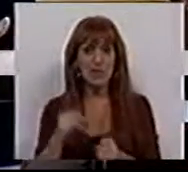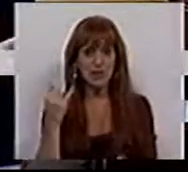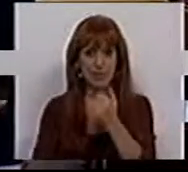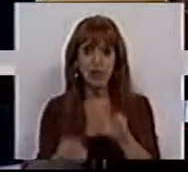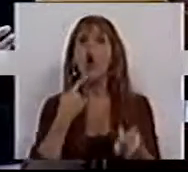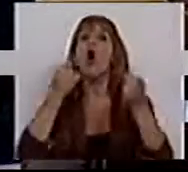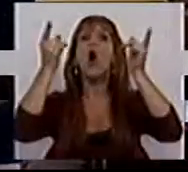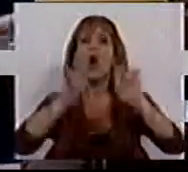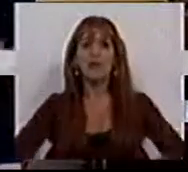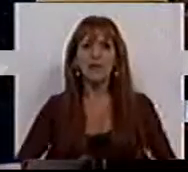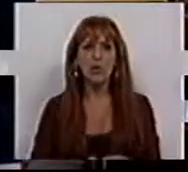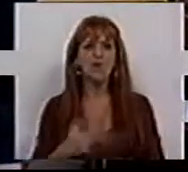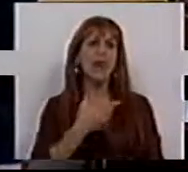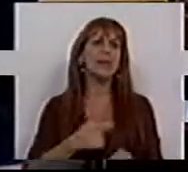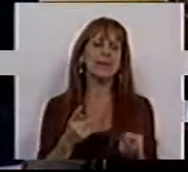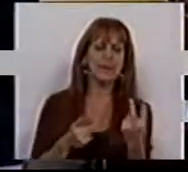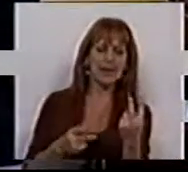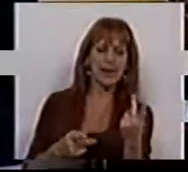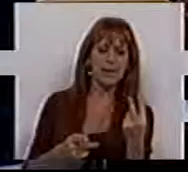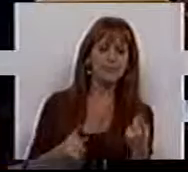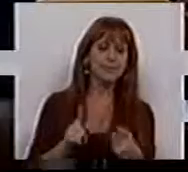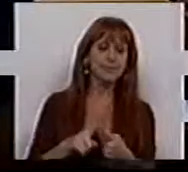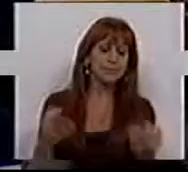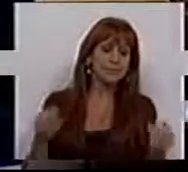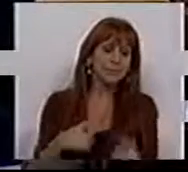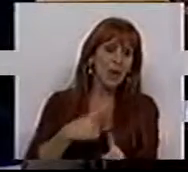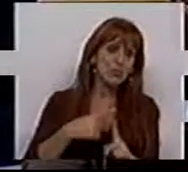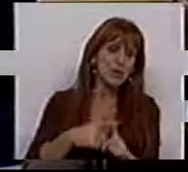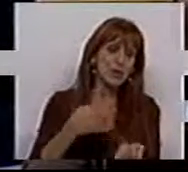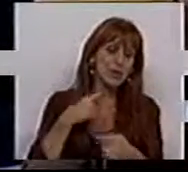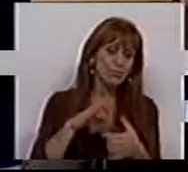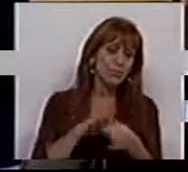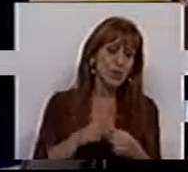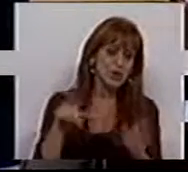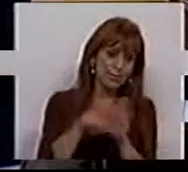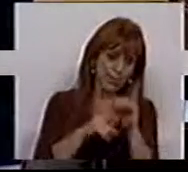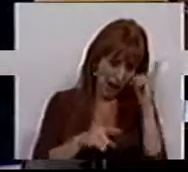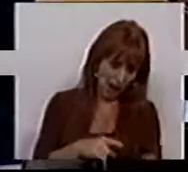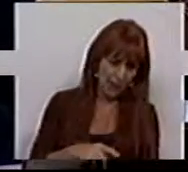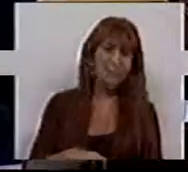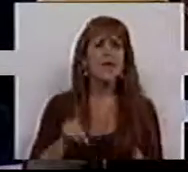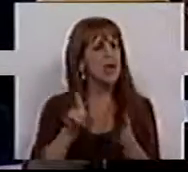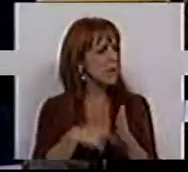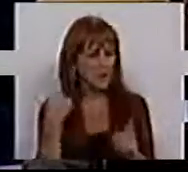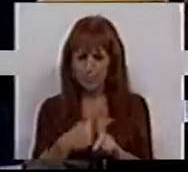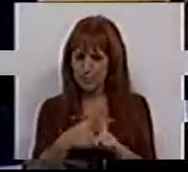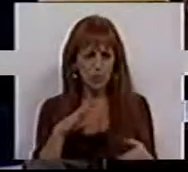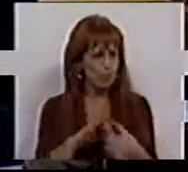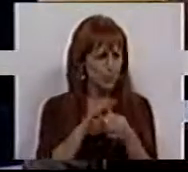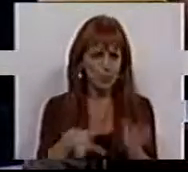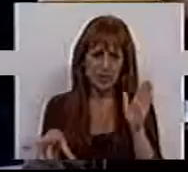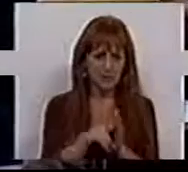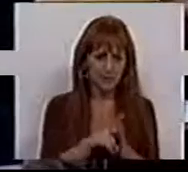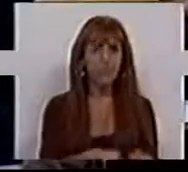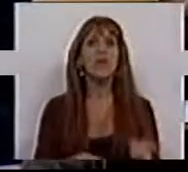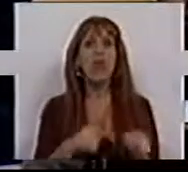E voltamos mais uma vez aqui à antiga dicotomia. É de facto positivo haver consolidação legislativa, é sempre positivo haver consolidação